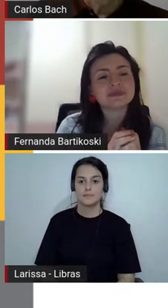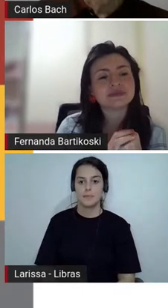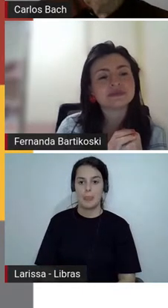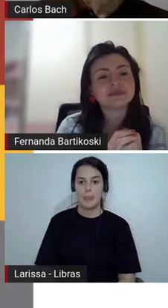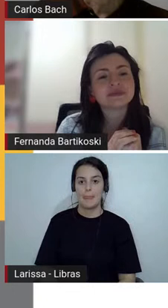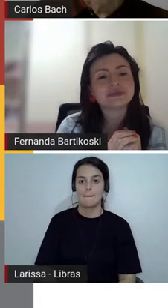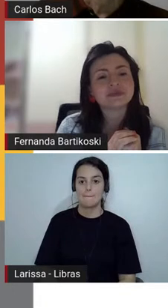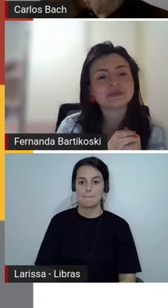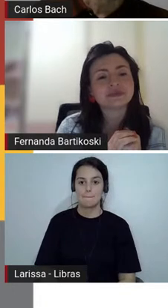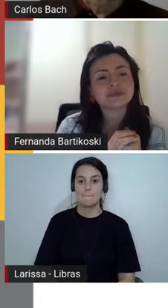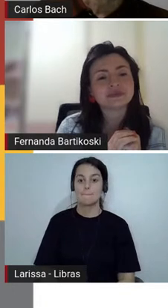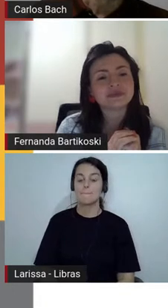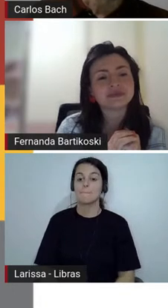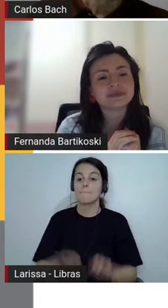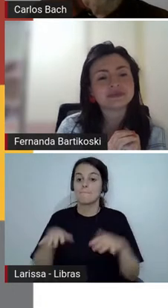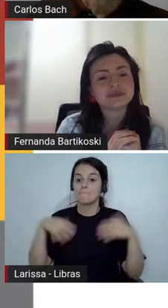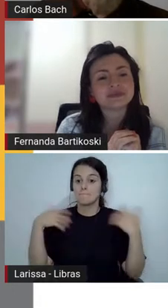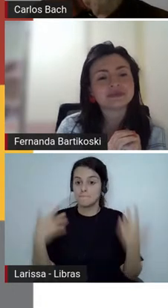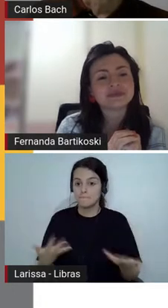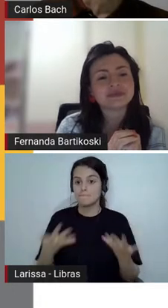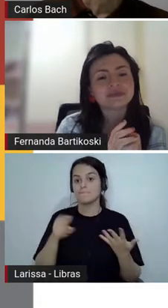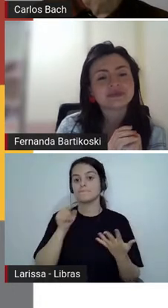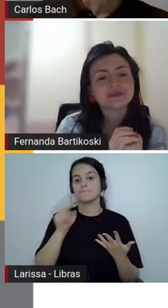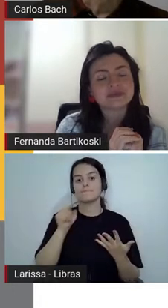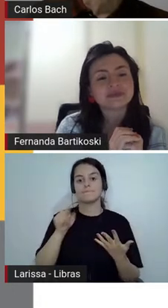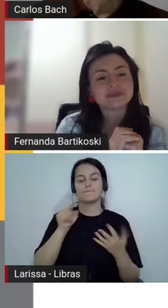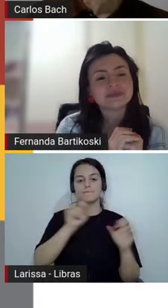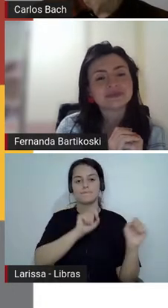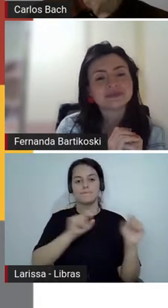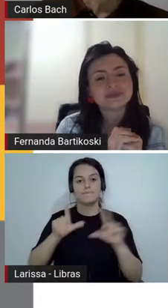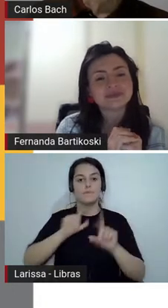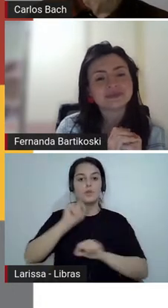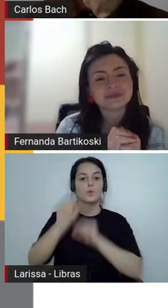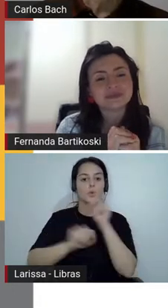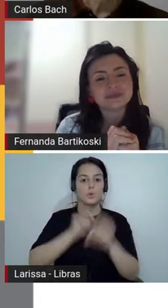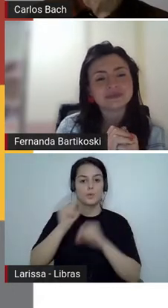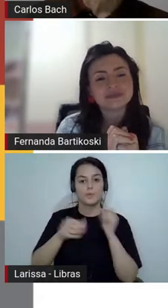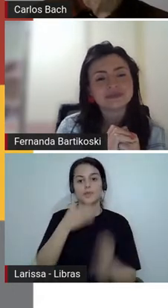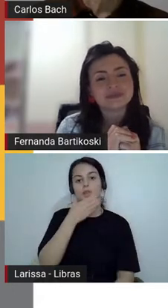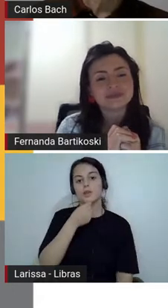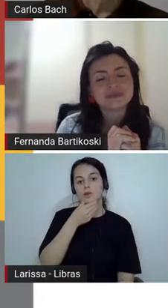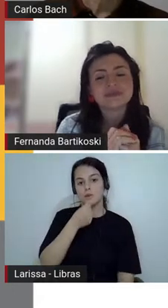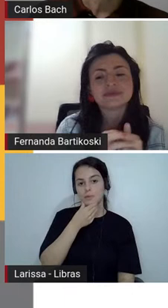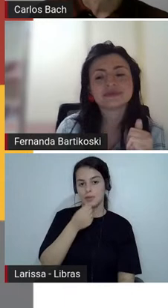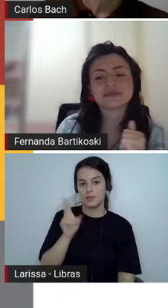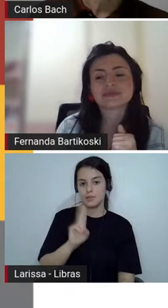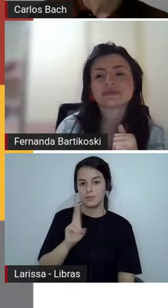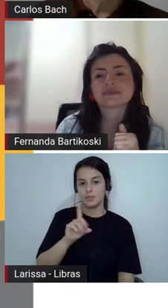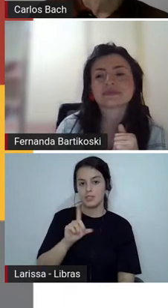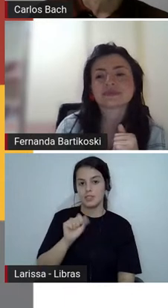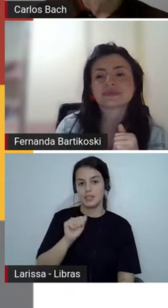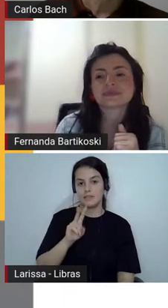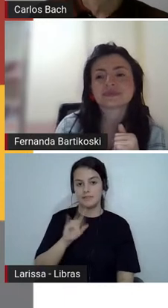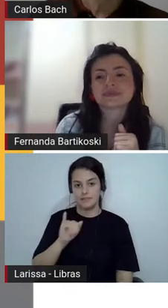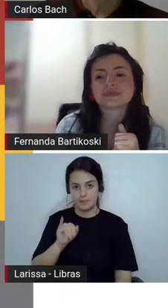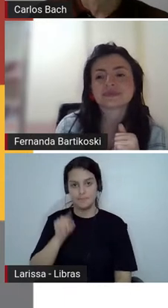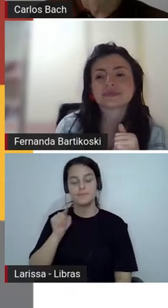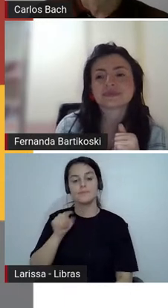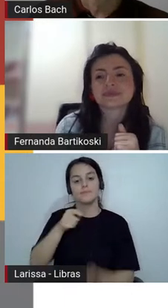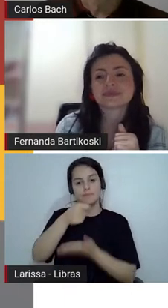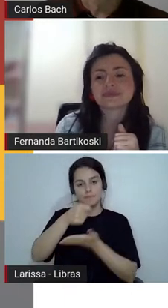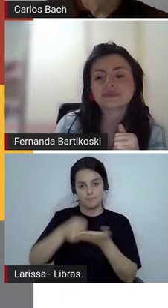outros teóricos que fala da crônica é o Davi Arrigussi Jr., né, ele vai trazer, então, alguns